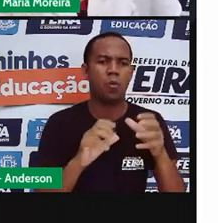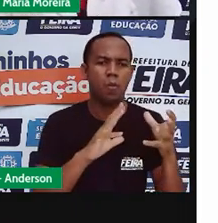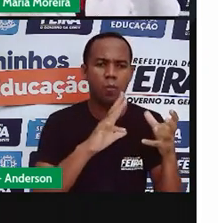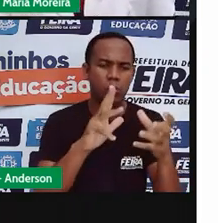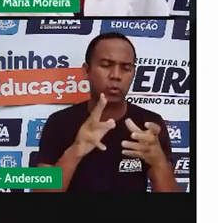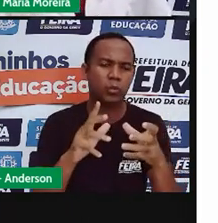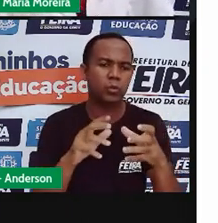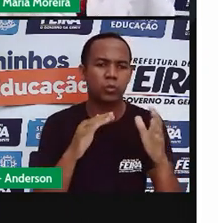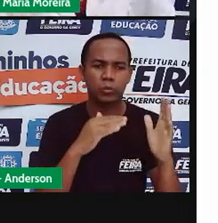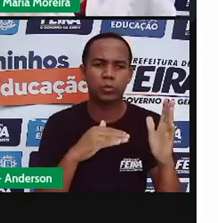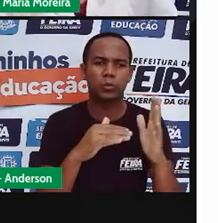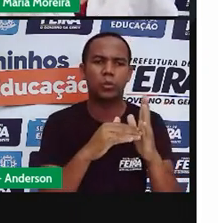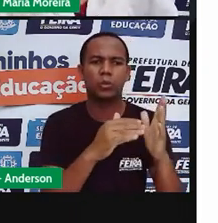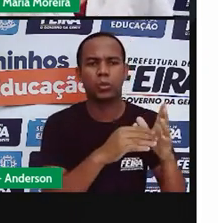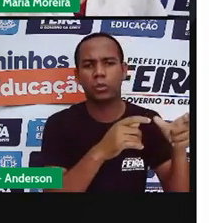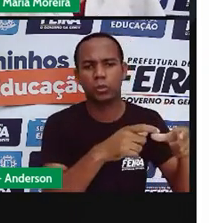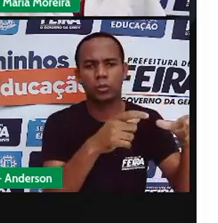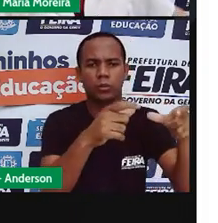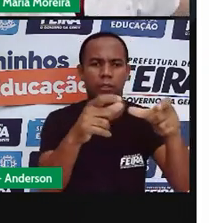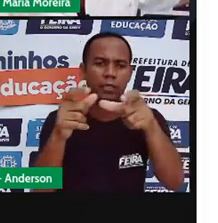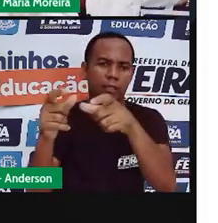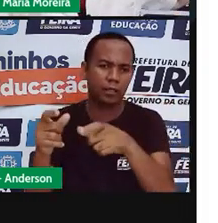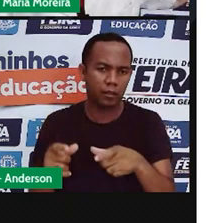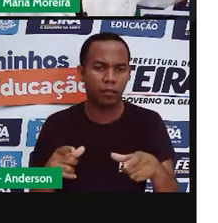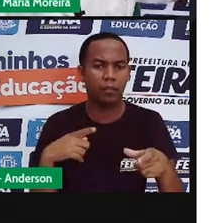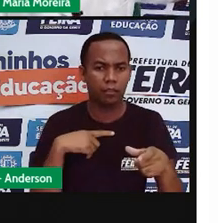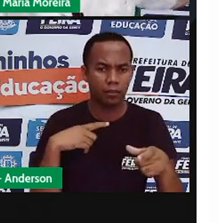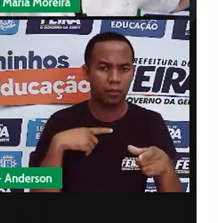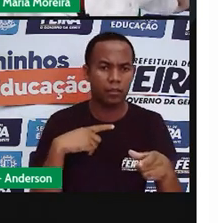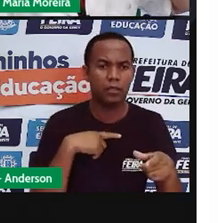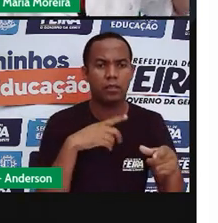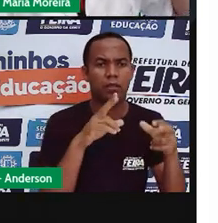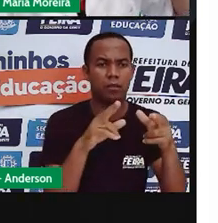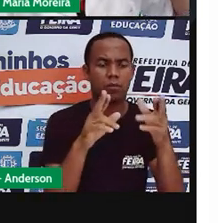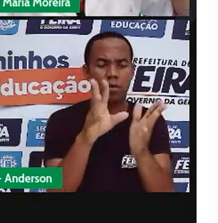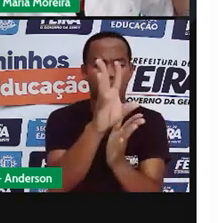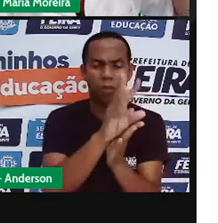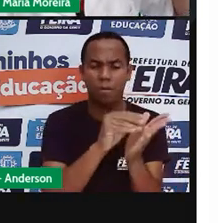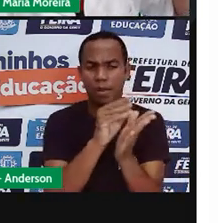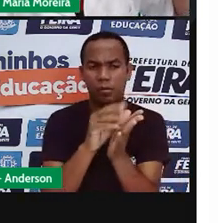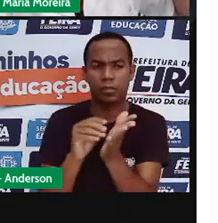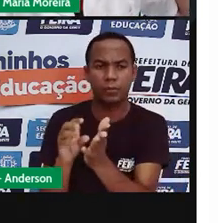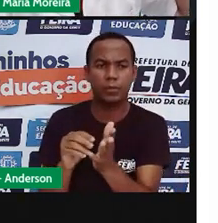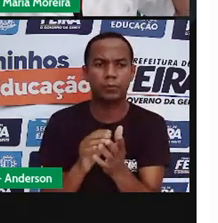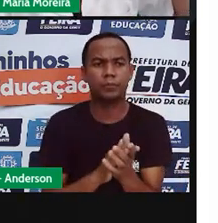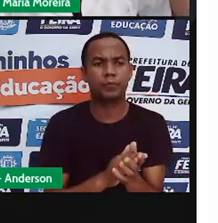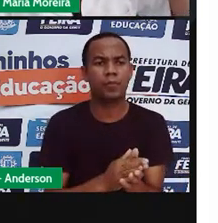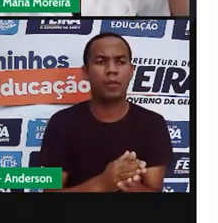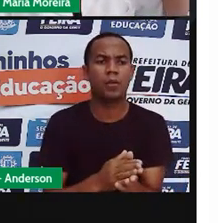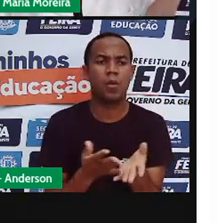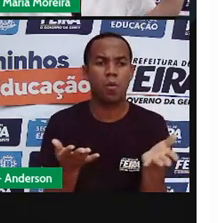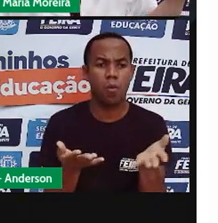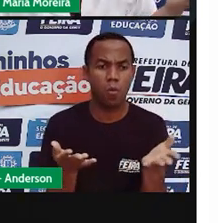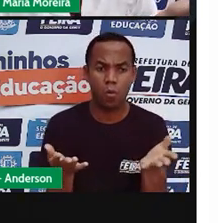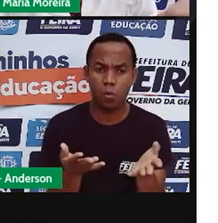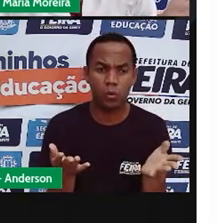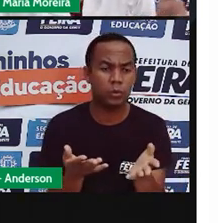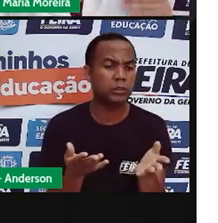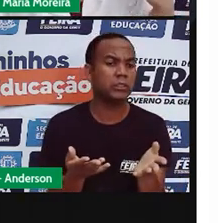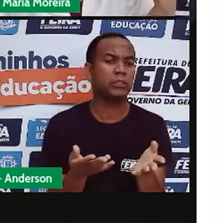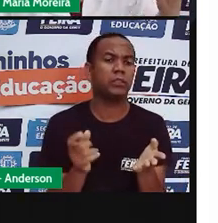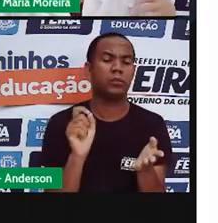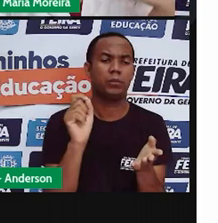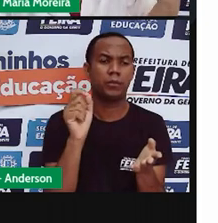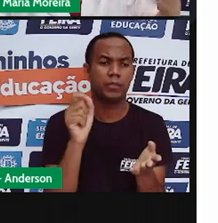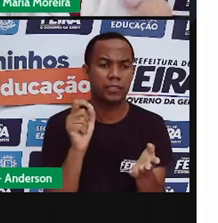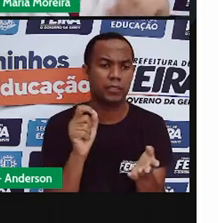inteiro. Se a for olhar todos os brinquedos aí, desde quando os portugueses chegaram no Brasil até os dias de hoje, a gente vai perceber que